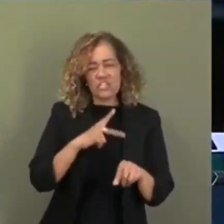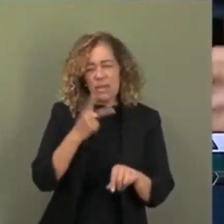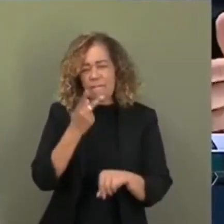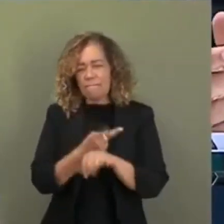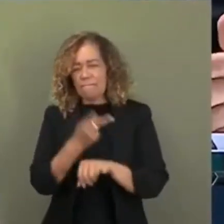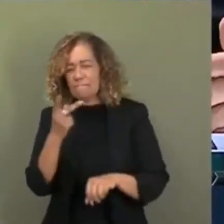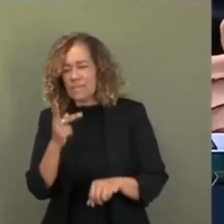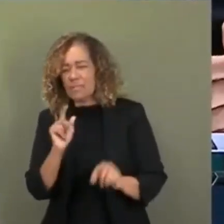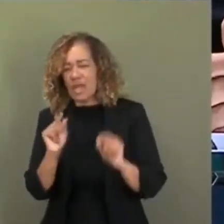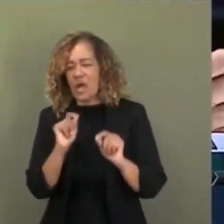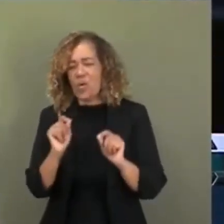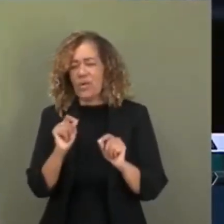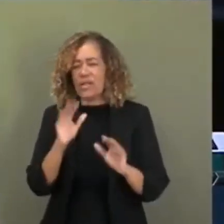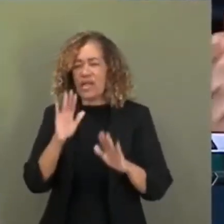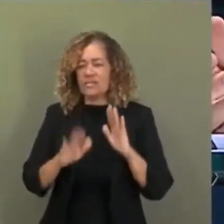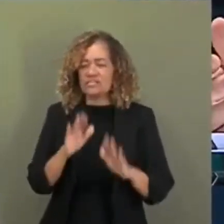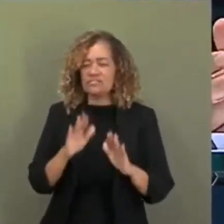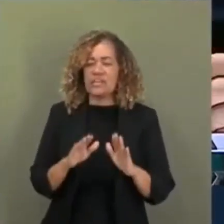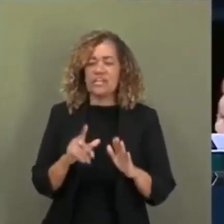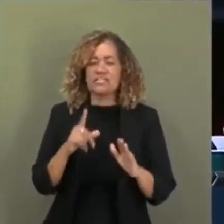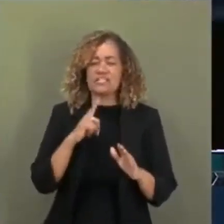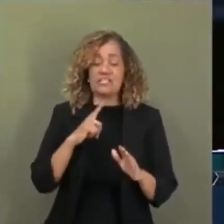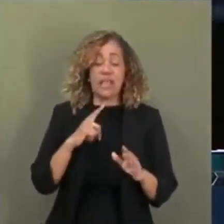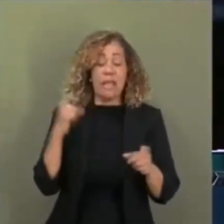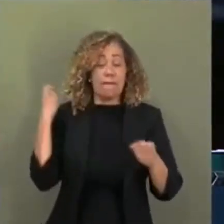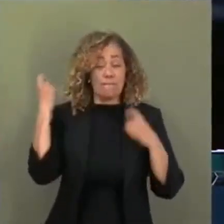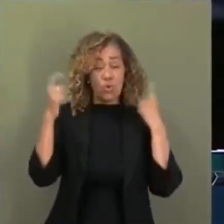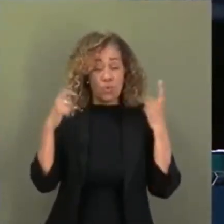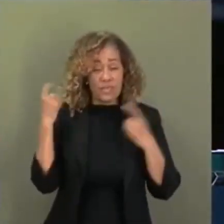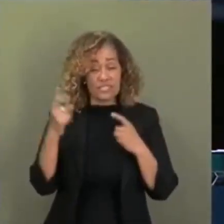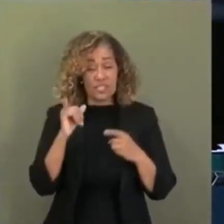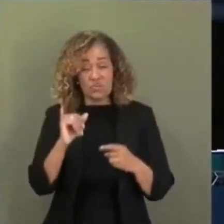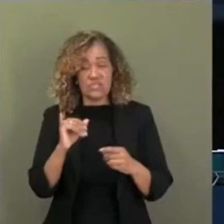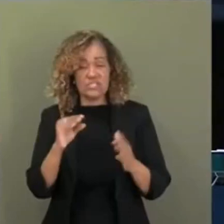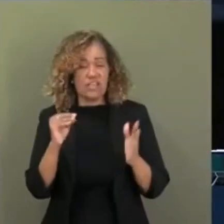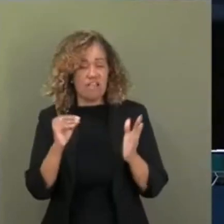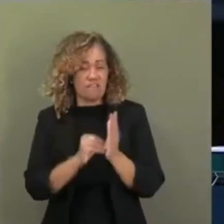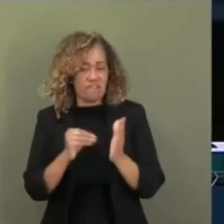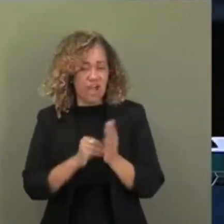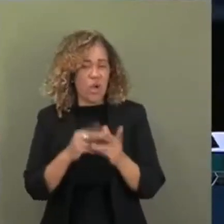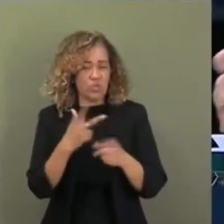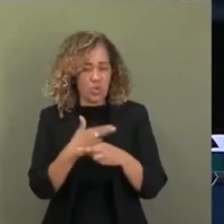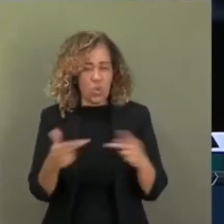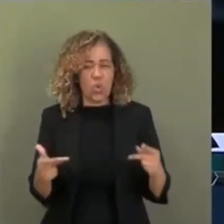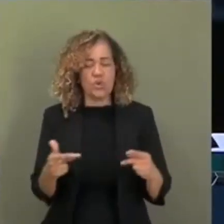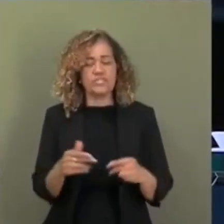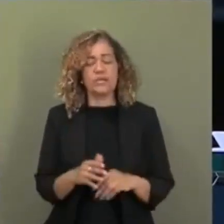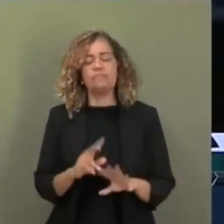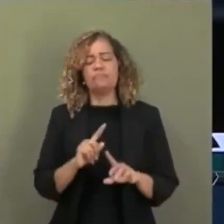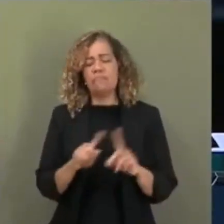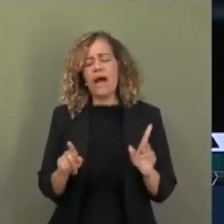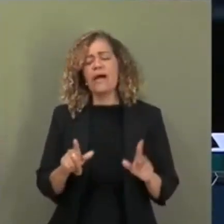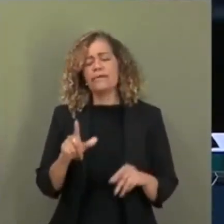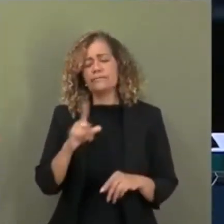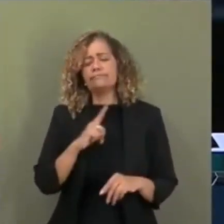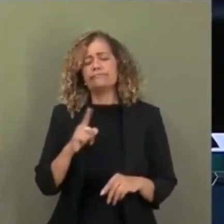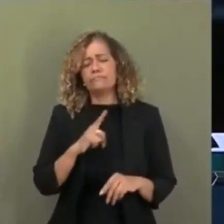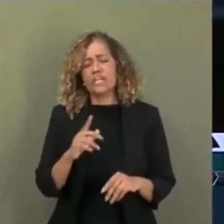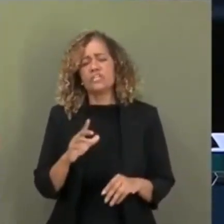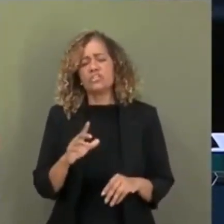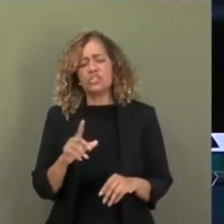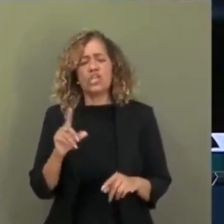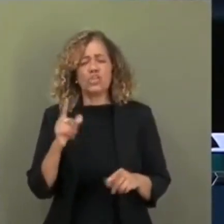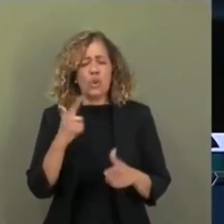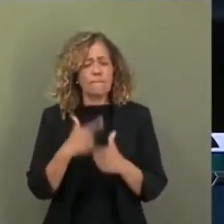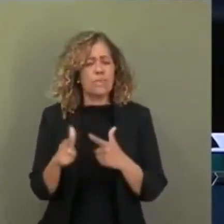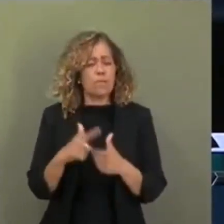que geram ineficiência. Então, tem uma preocupação grande com a ineficiência. Mas a gente tem tido um problema